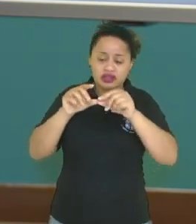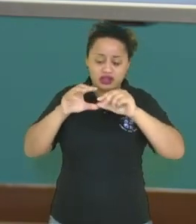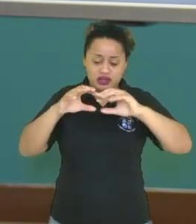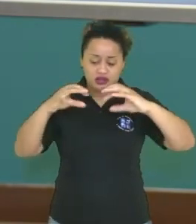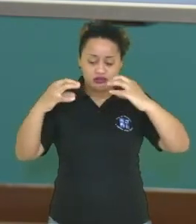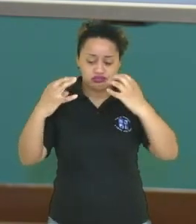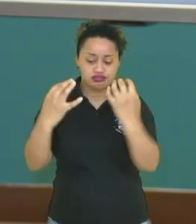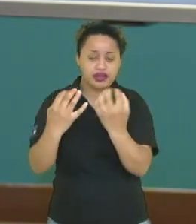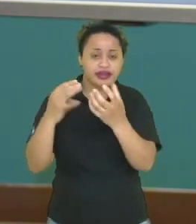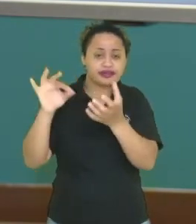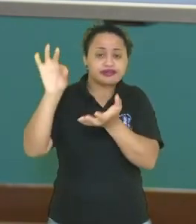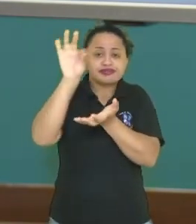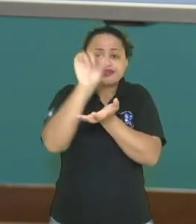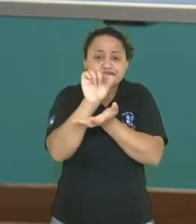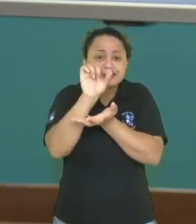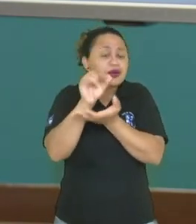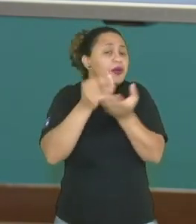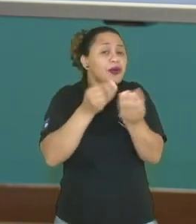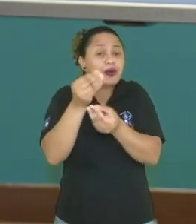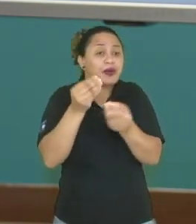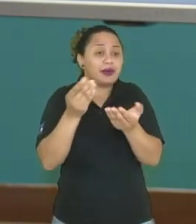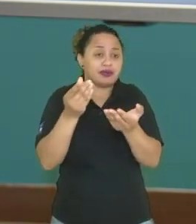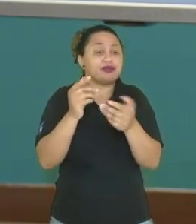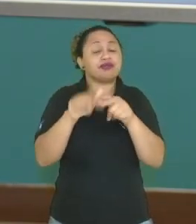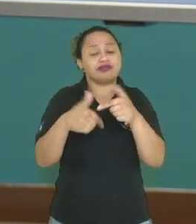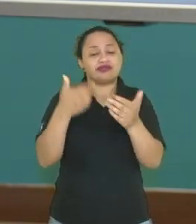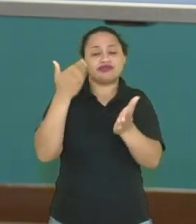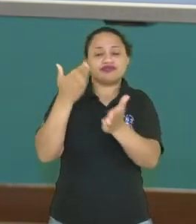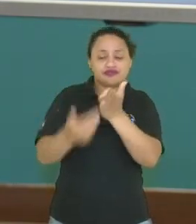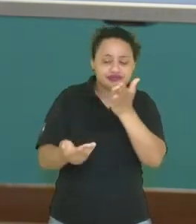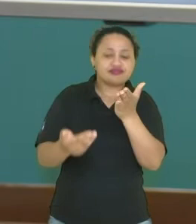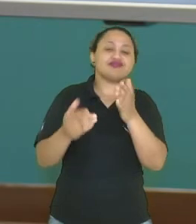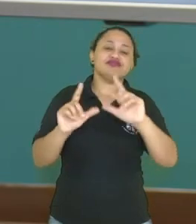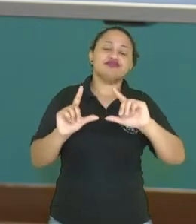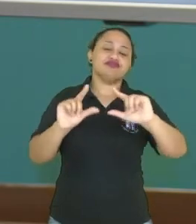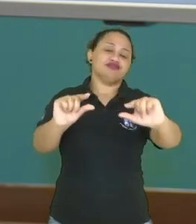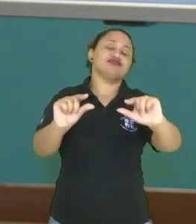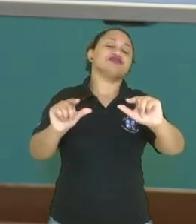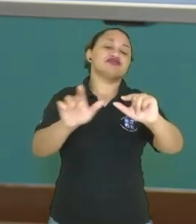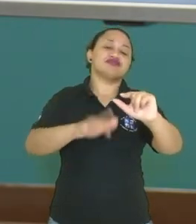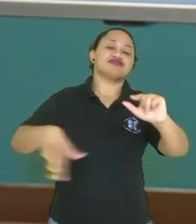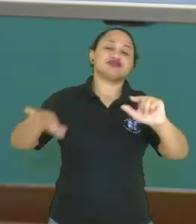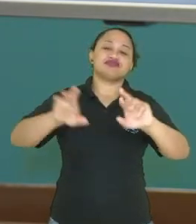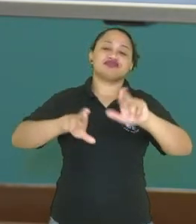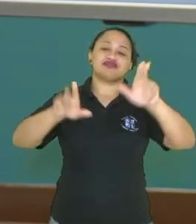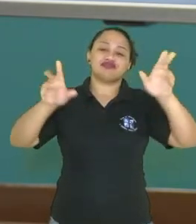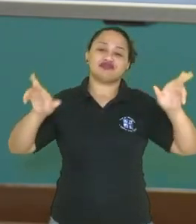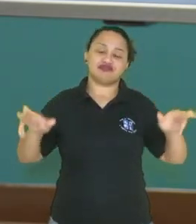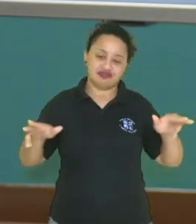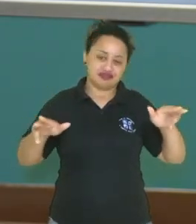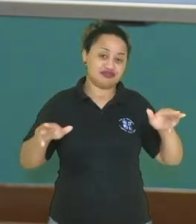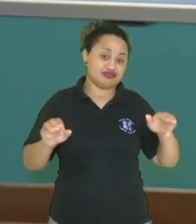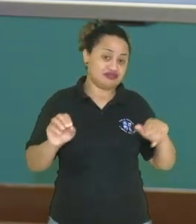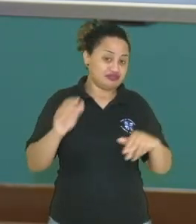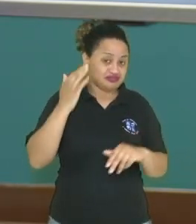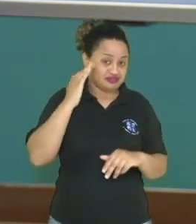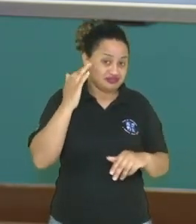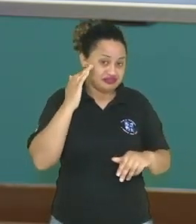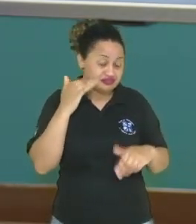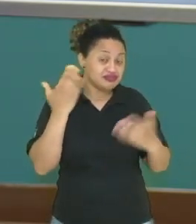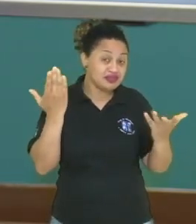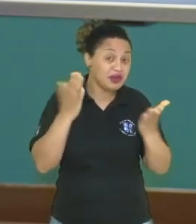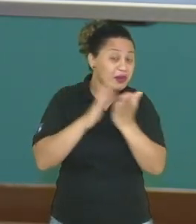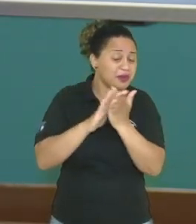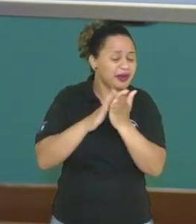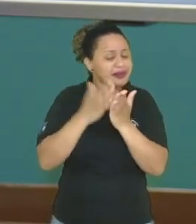Então, por isso que há essa perda, né? Esse agravamento na biodiversidade. Ok? Parabéns